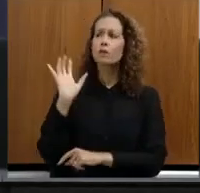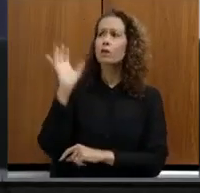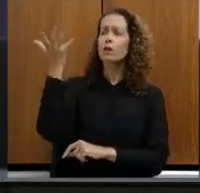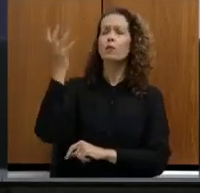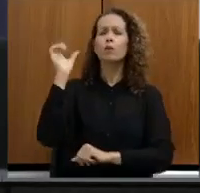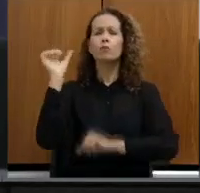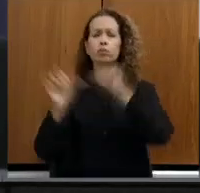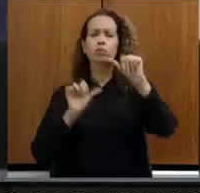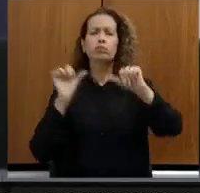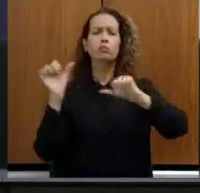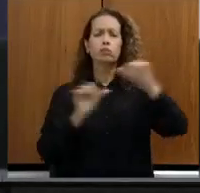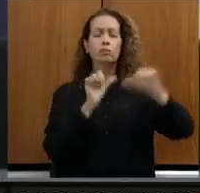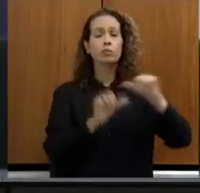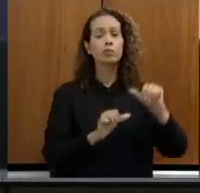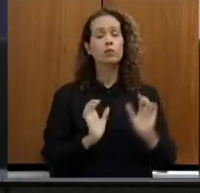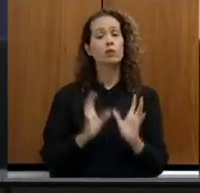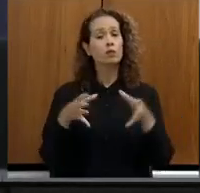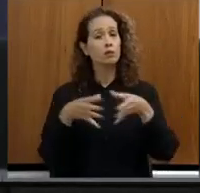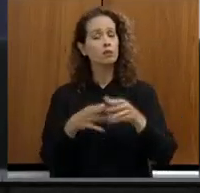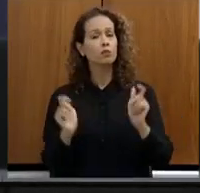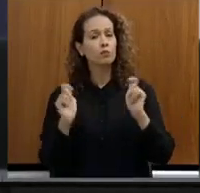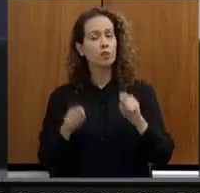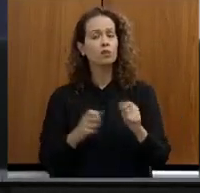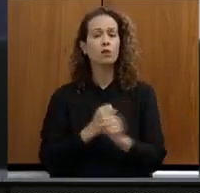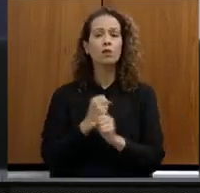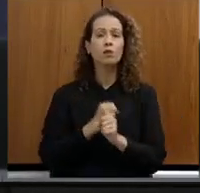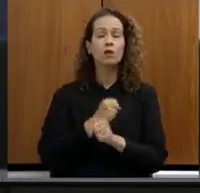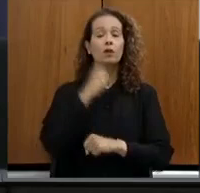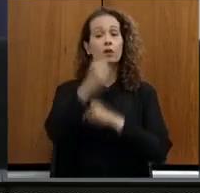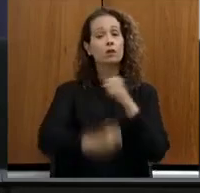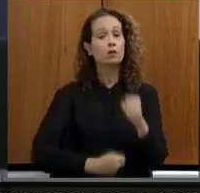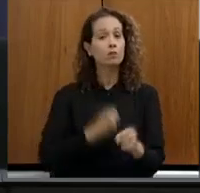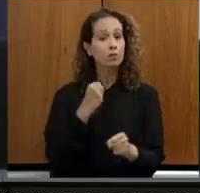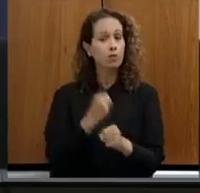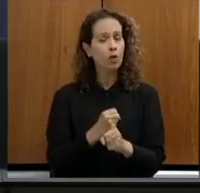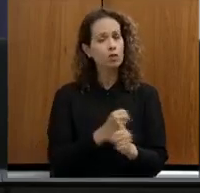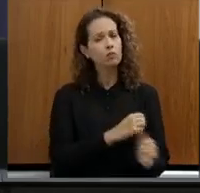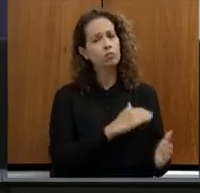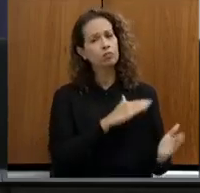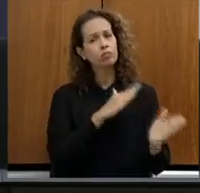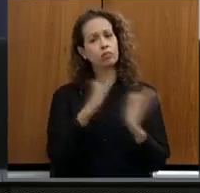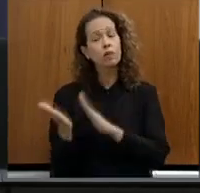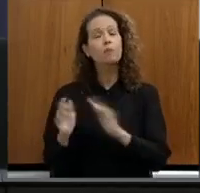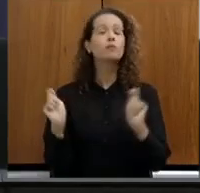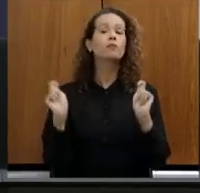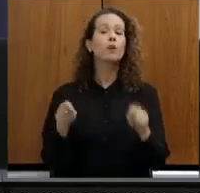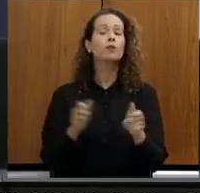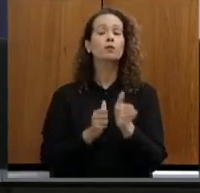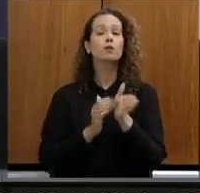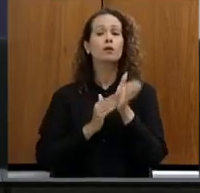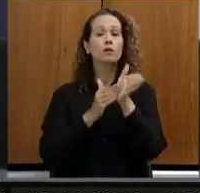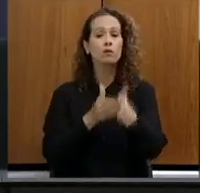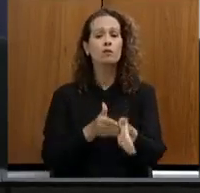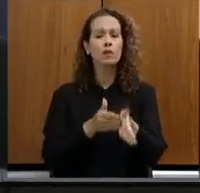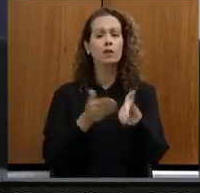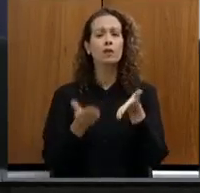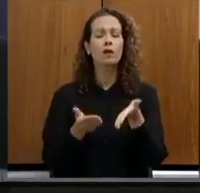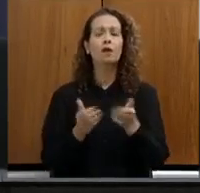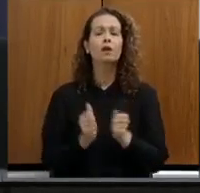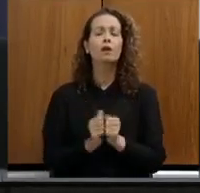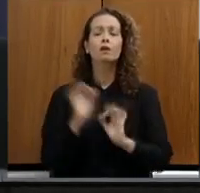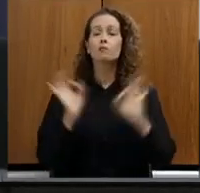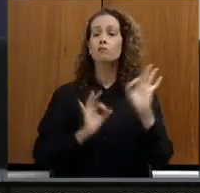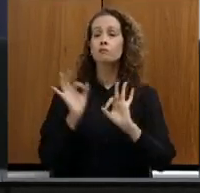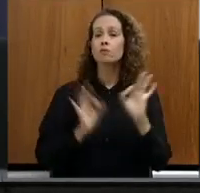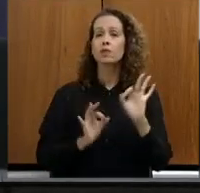que essa comissão possa, ao longo do ano, do próximo ano, possa acompanhar esse plano